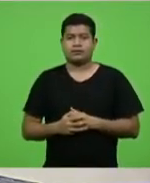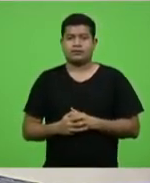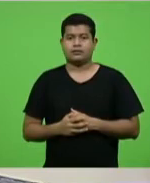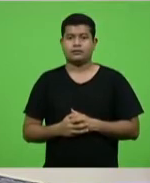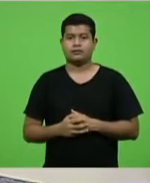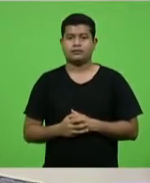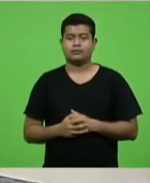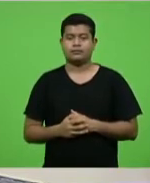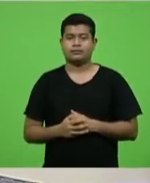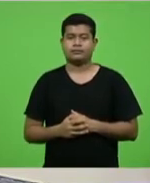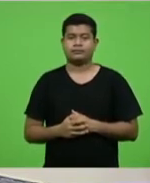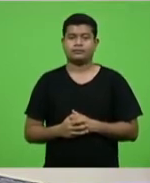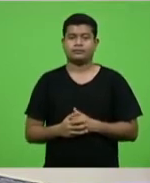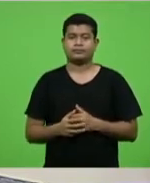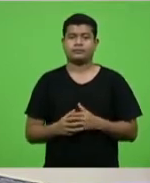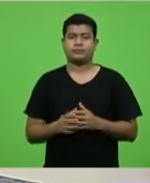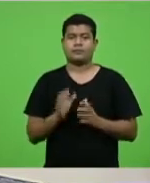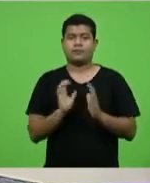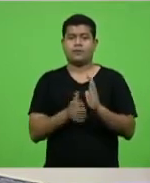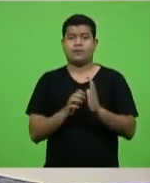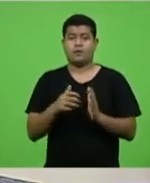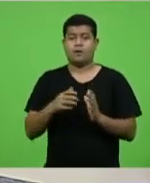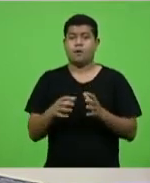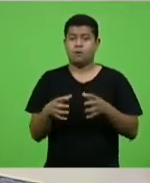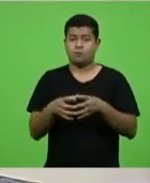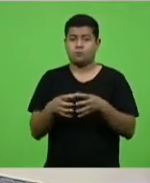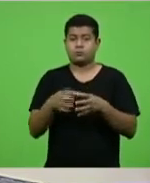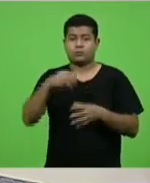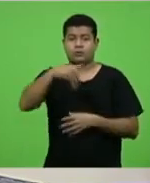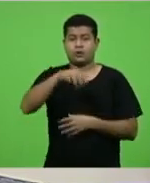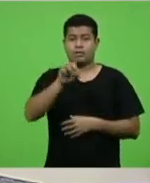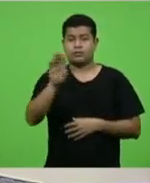Bloco MDB, Partido Novo, por 15 minutos.